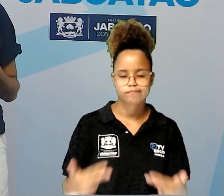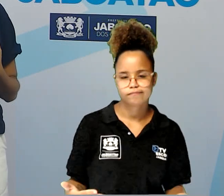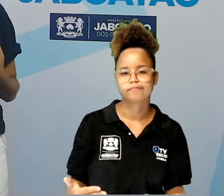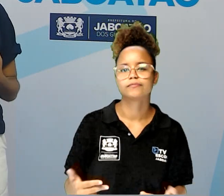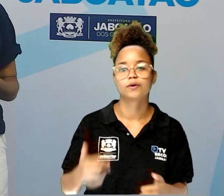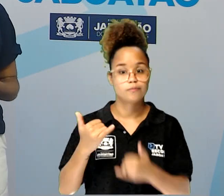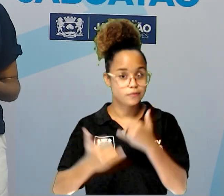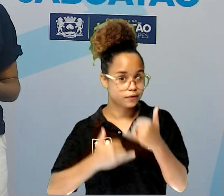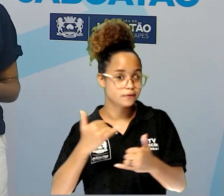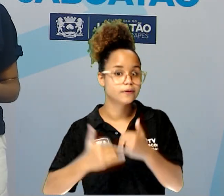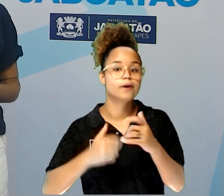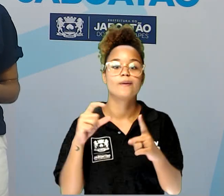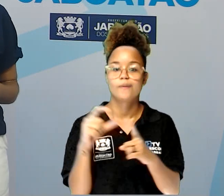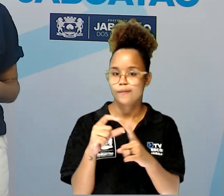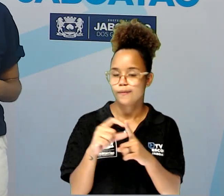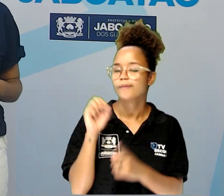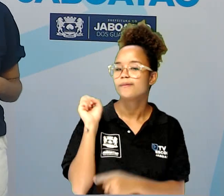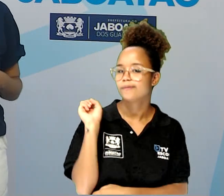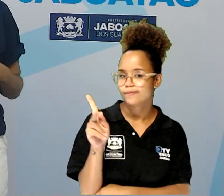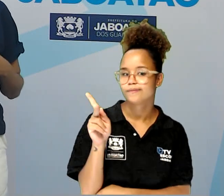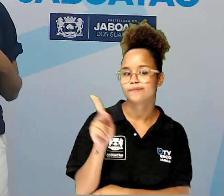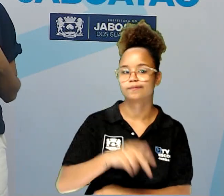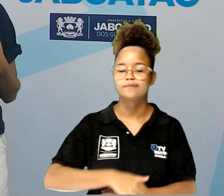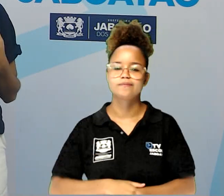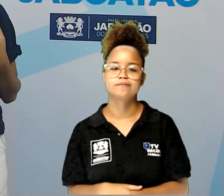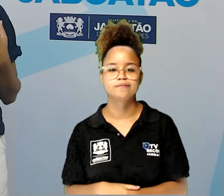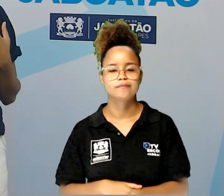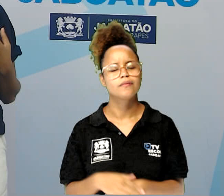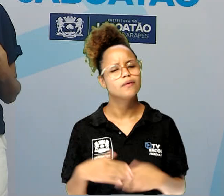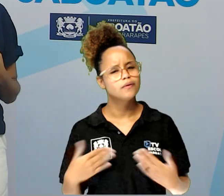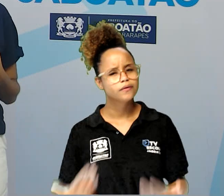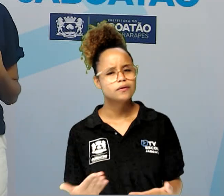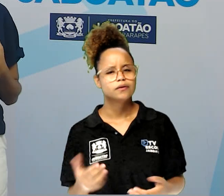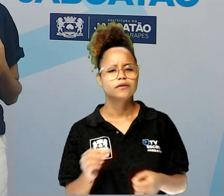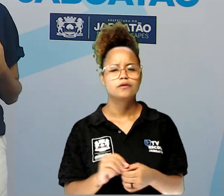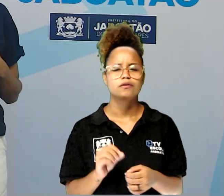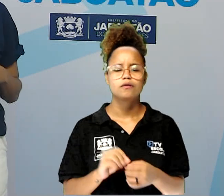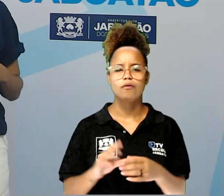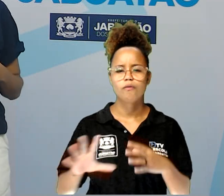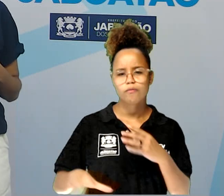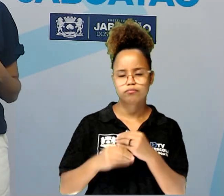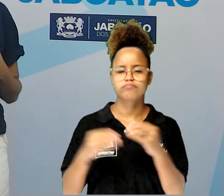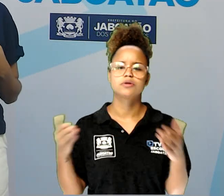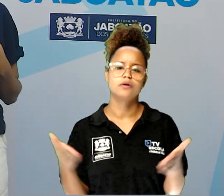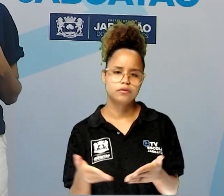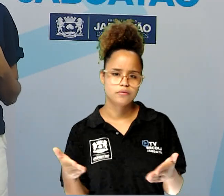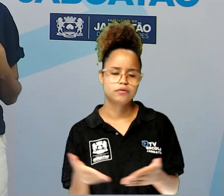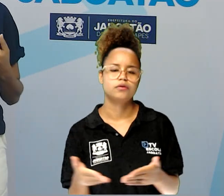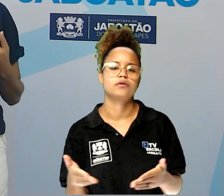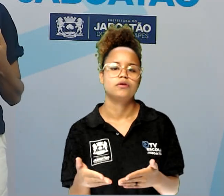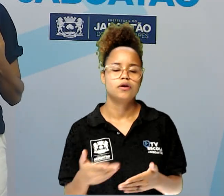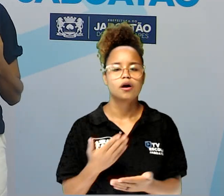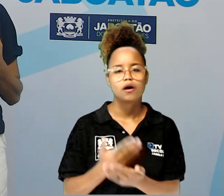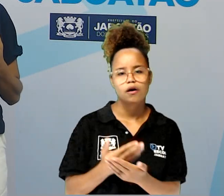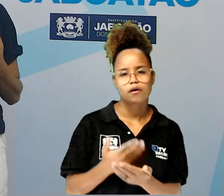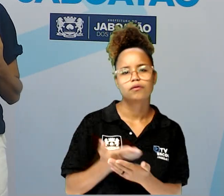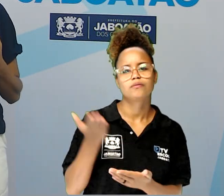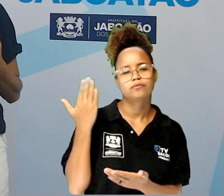brincar com essas palavras, certo? Fazendo novamente uma pequena revisão, nas últimas aulas a gente